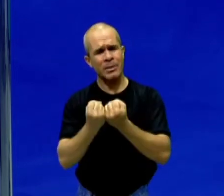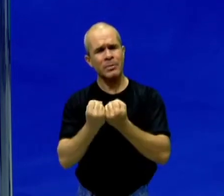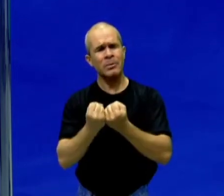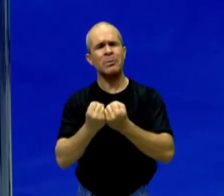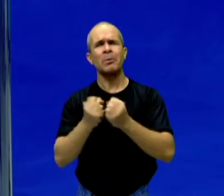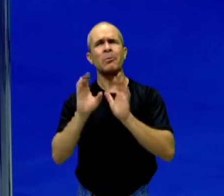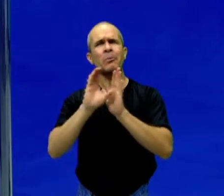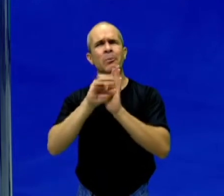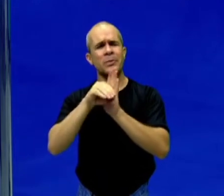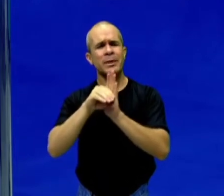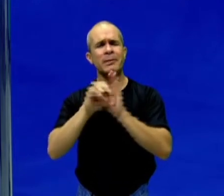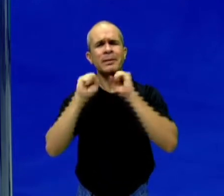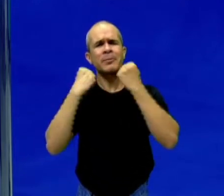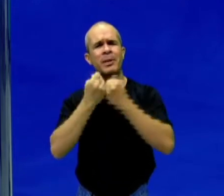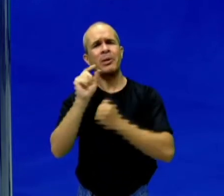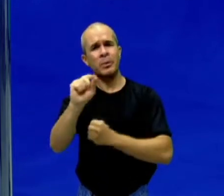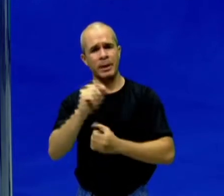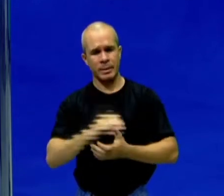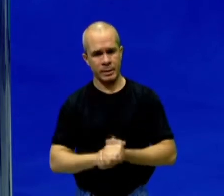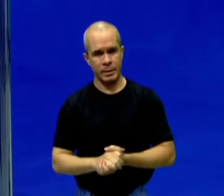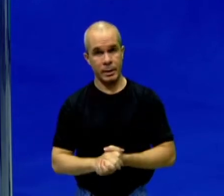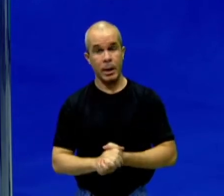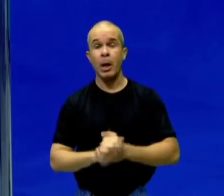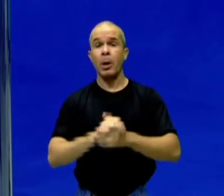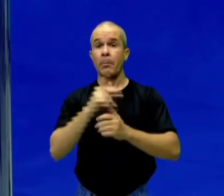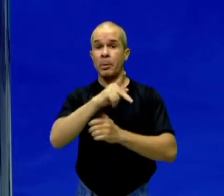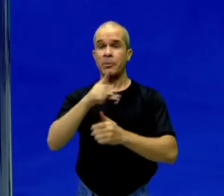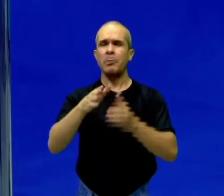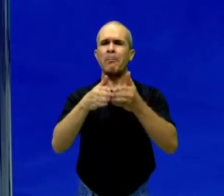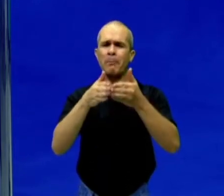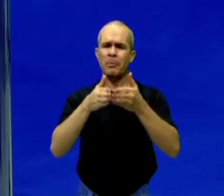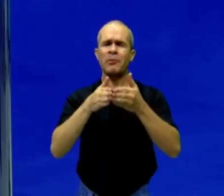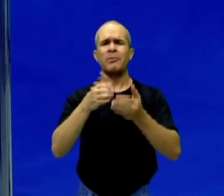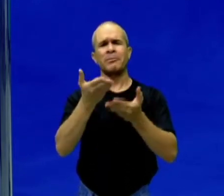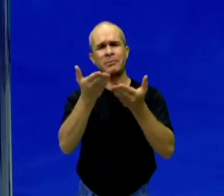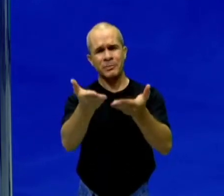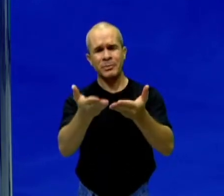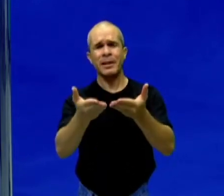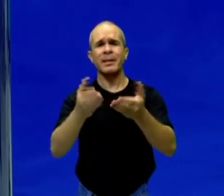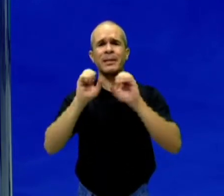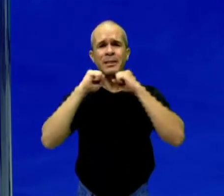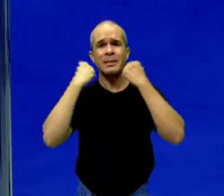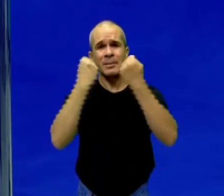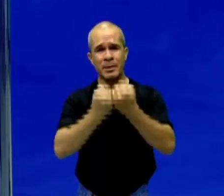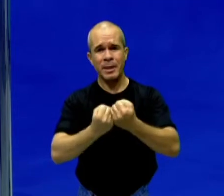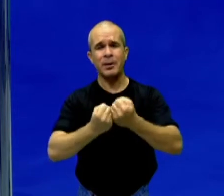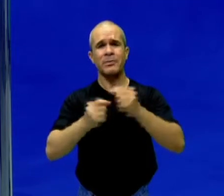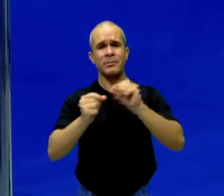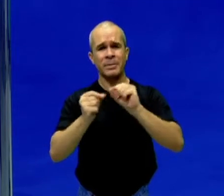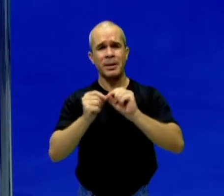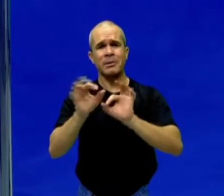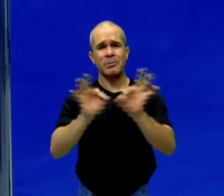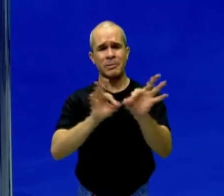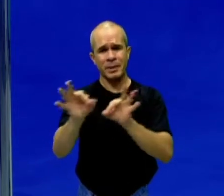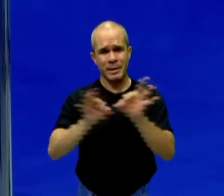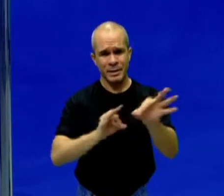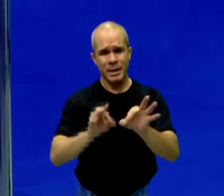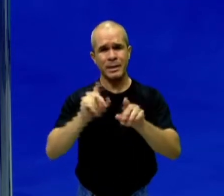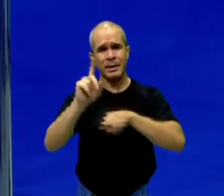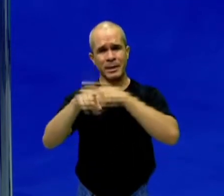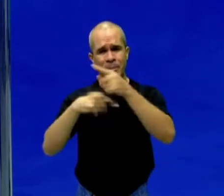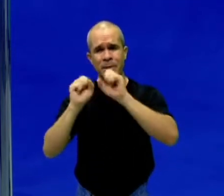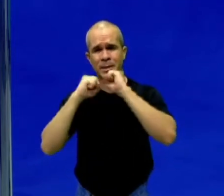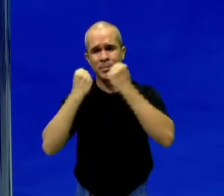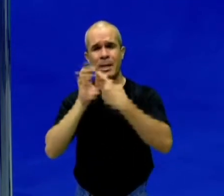que que um professor passa um seminário para que os alunos possam executar, elaborar e trabalhar em sala de aula?